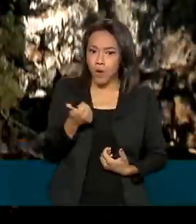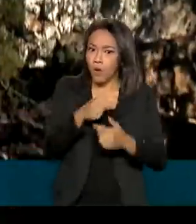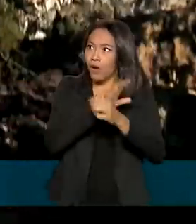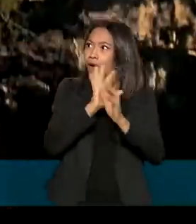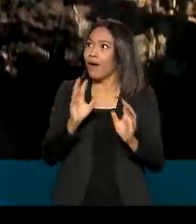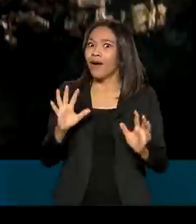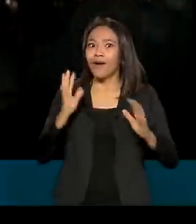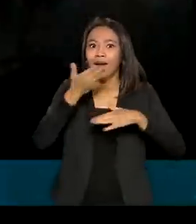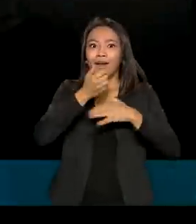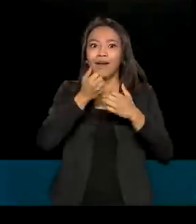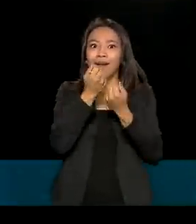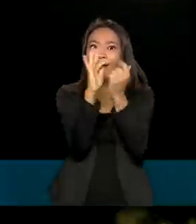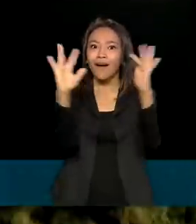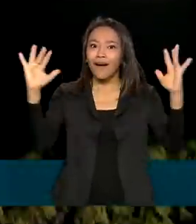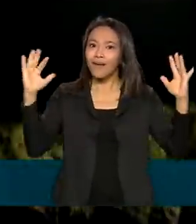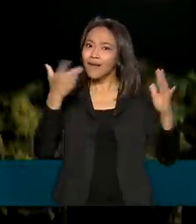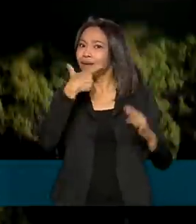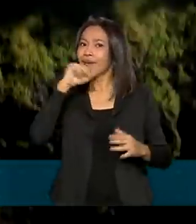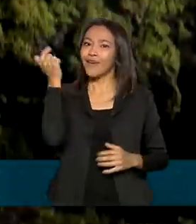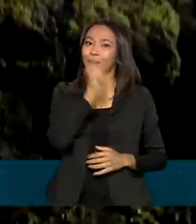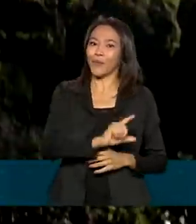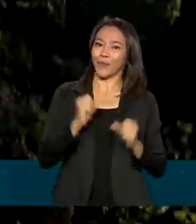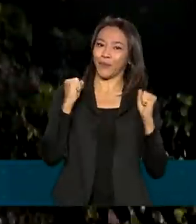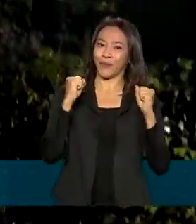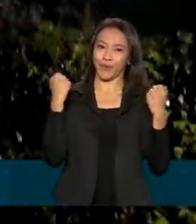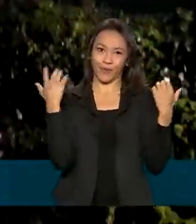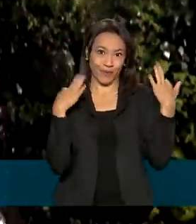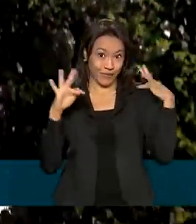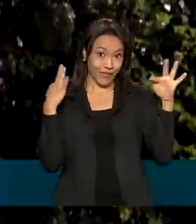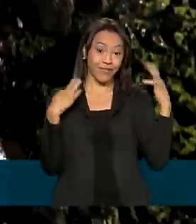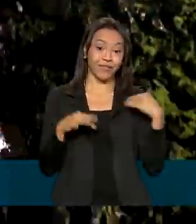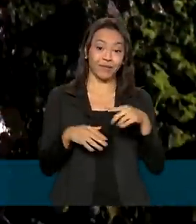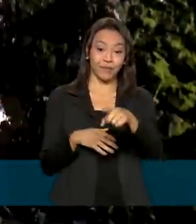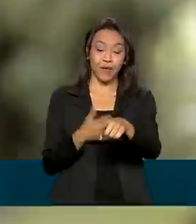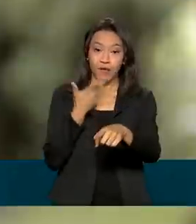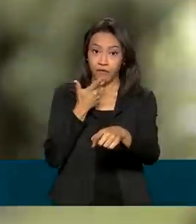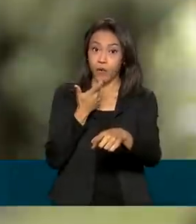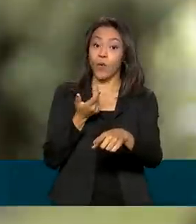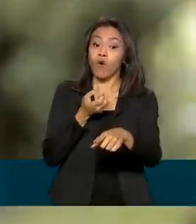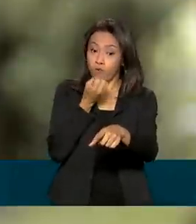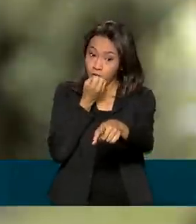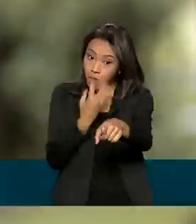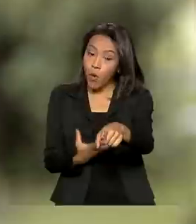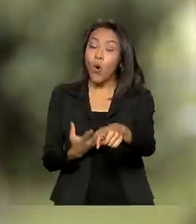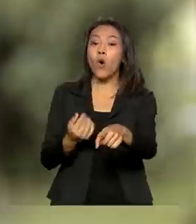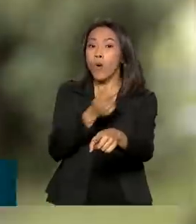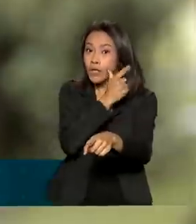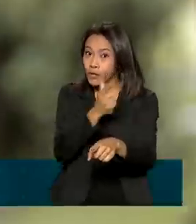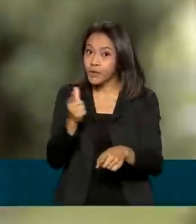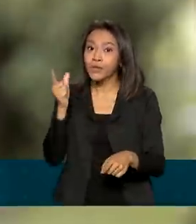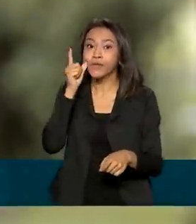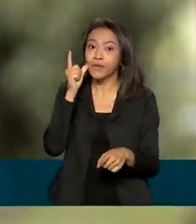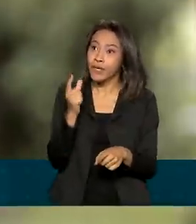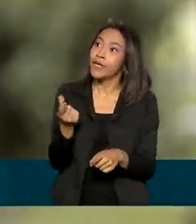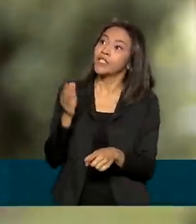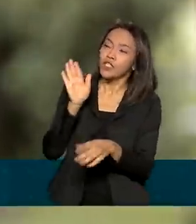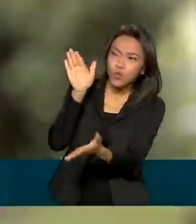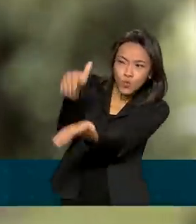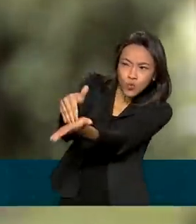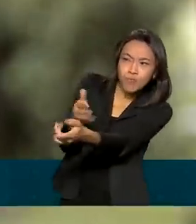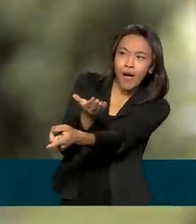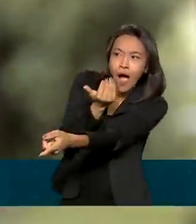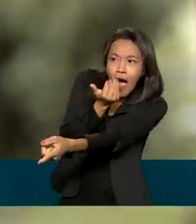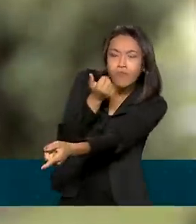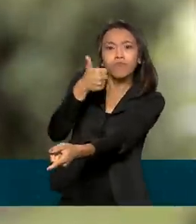natureza, quem ganha é o turista. Foi bom. Uma lanchonete que também tinha lá no final, também foi